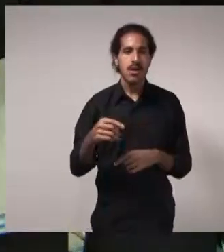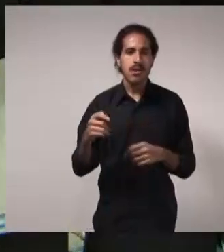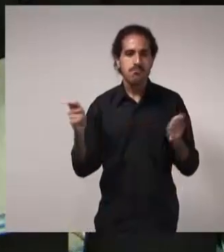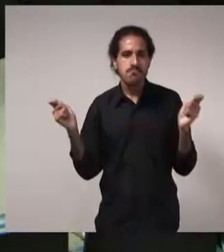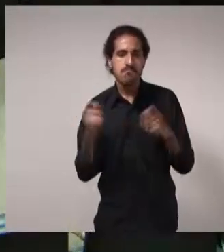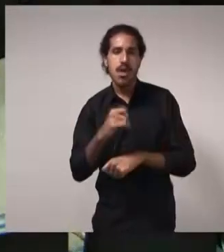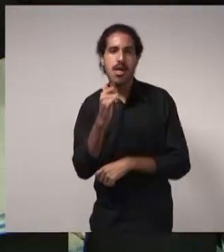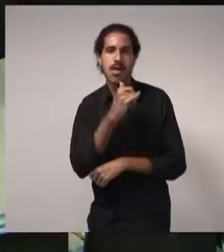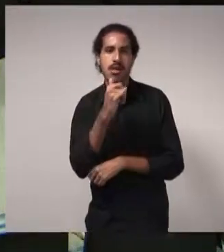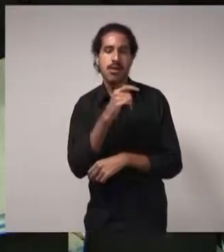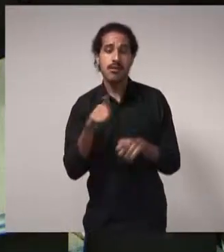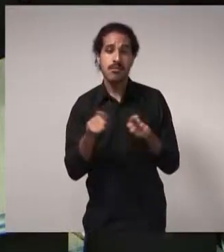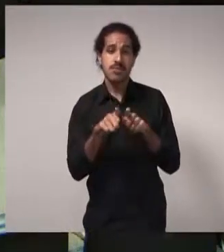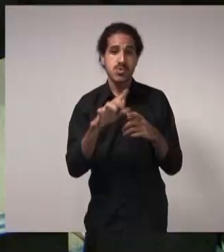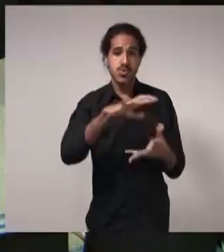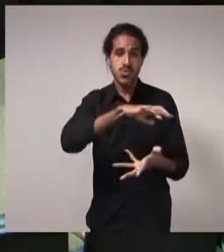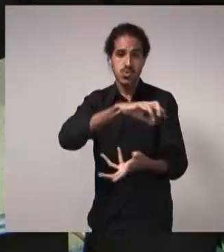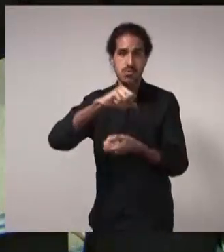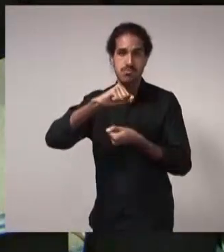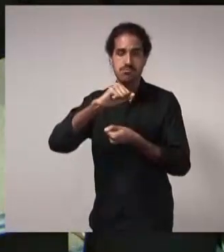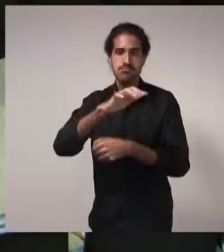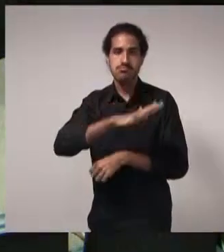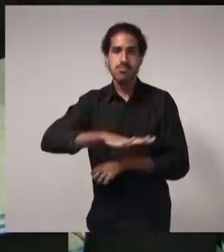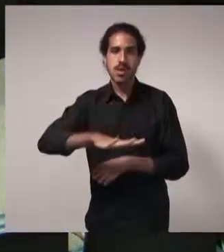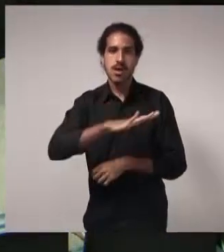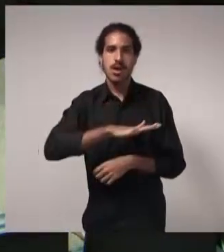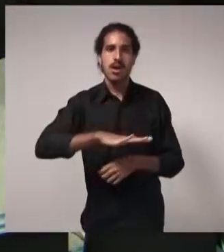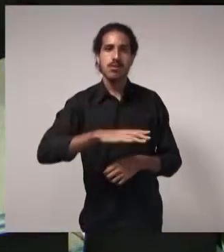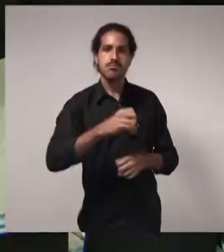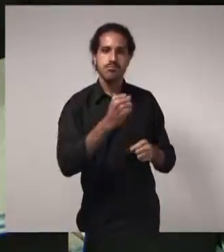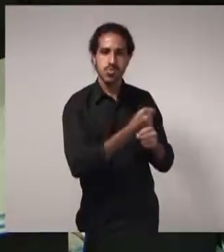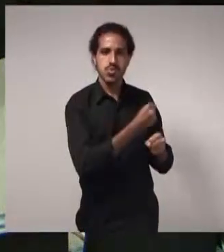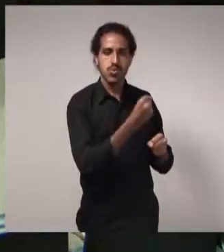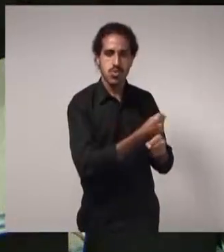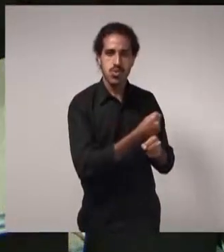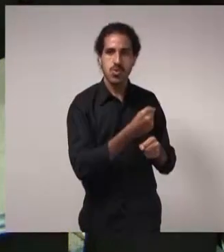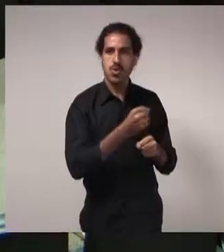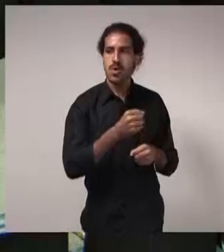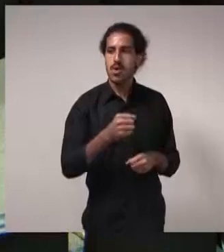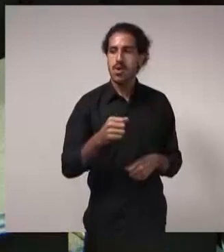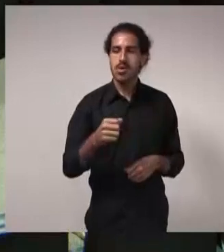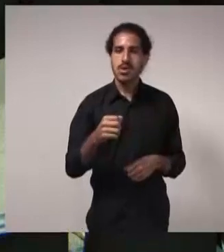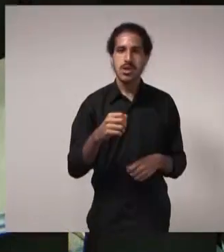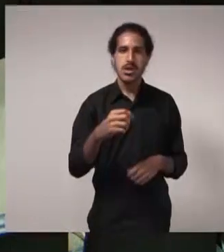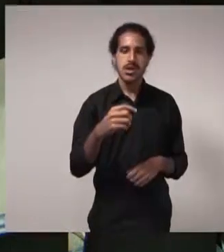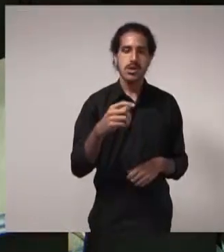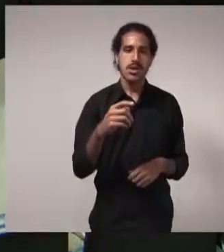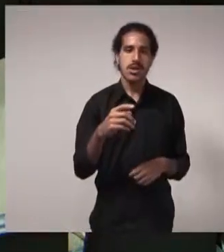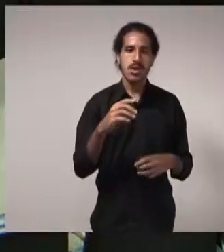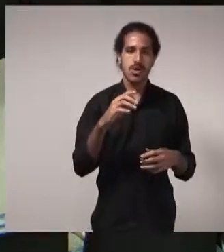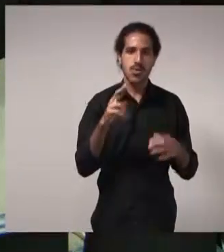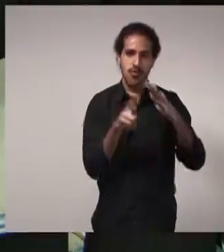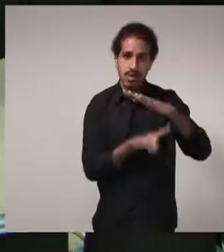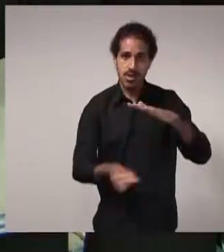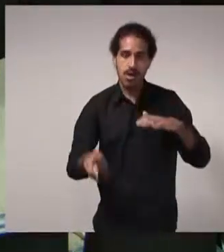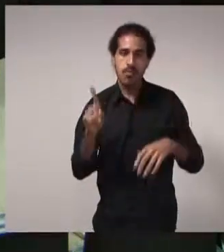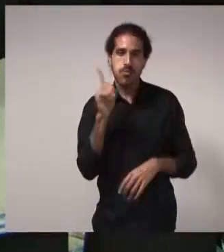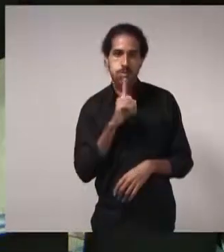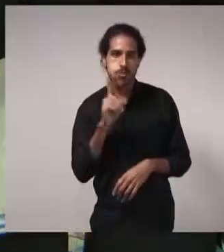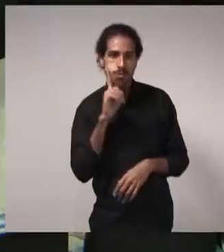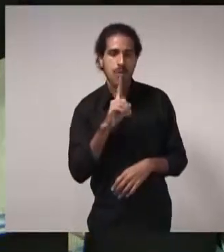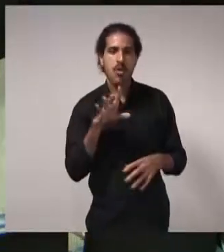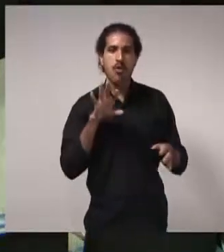sustentabilidade nas edificações pela Oxford Brookes University. É graduada em arquitetura e